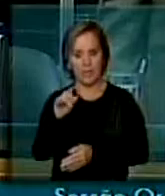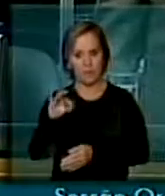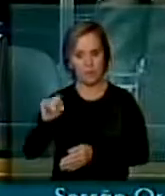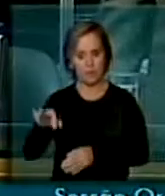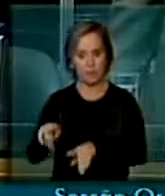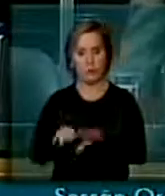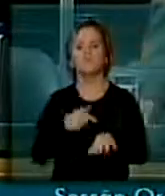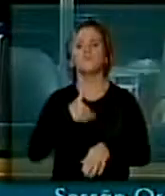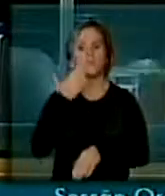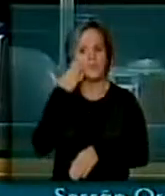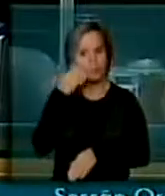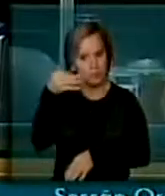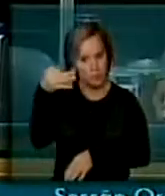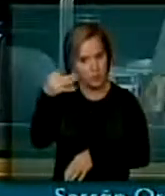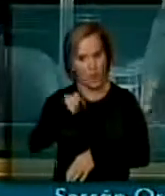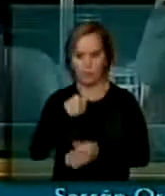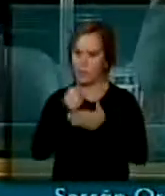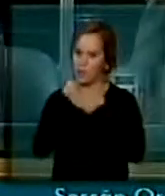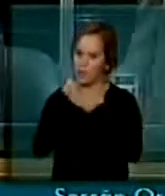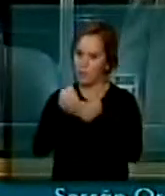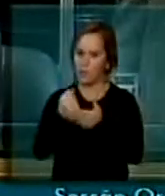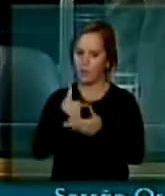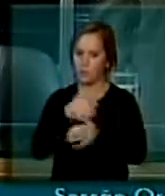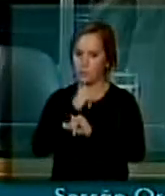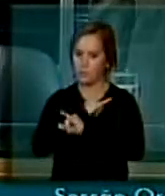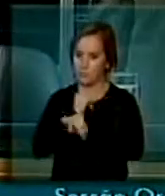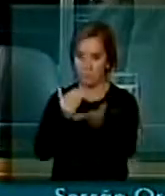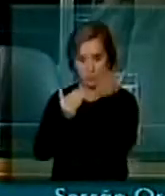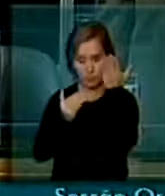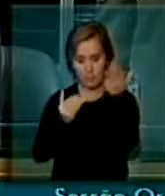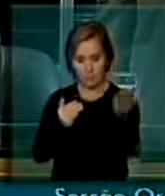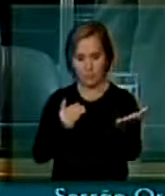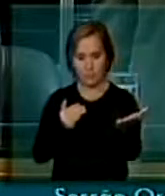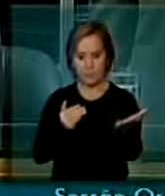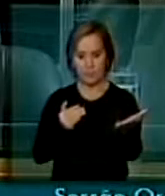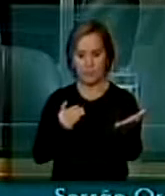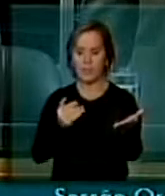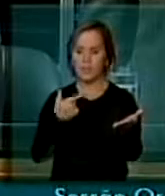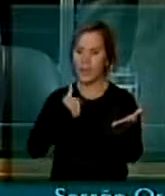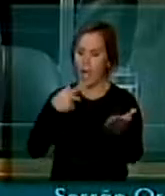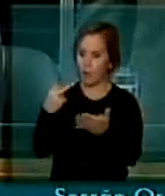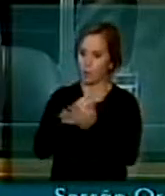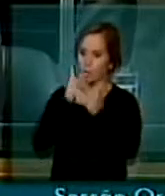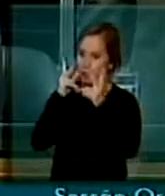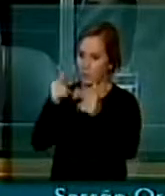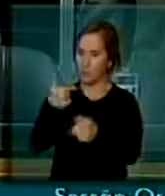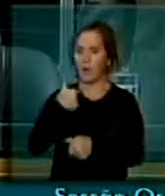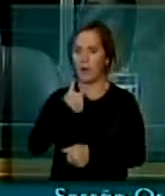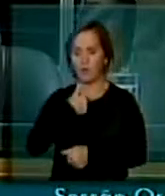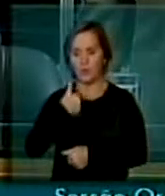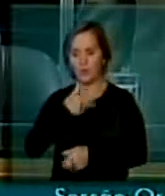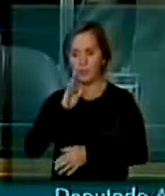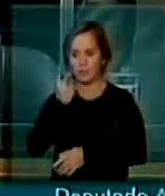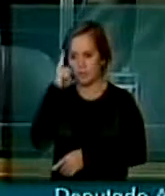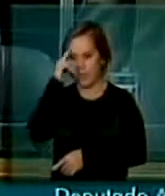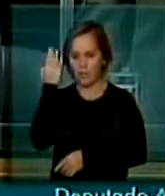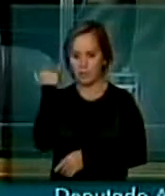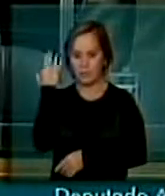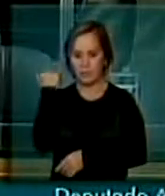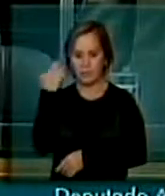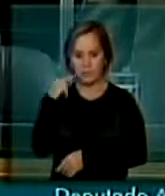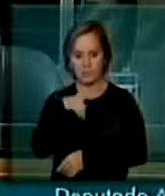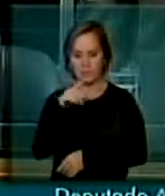inteira razão à V. Exª. Quero informar à V. Exª que outro dia fui vítima de um grave equívoco cometido pela Agência